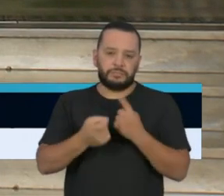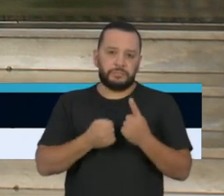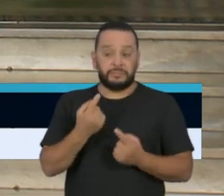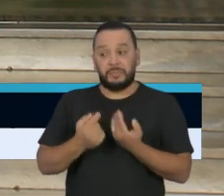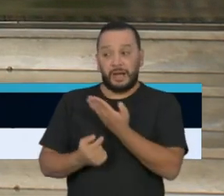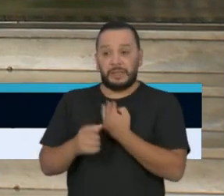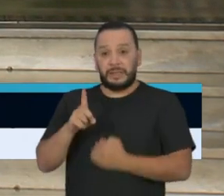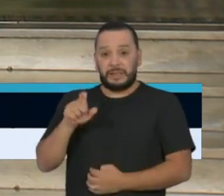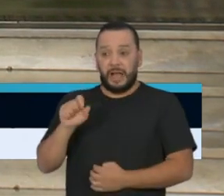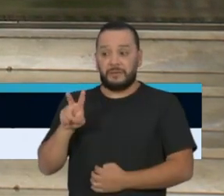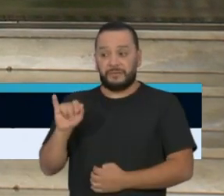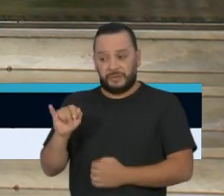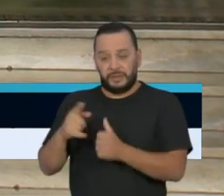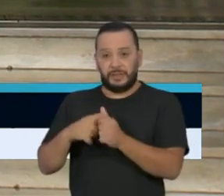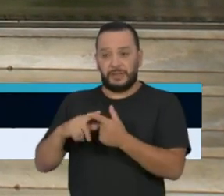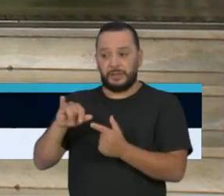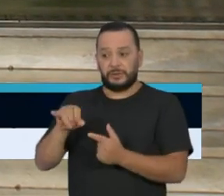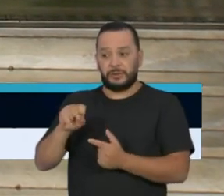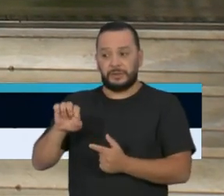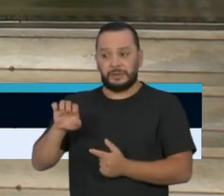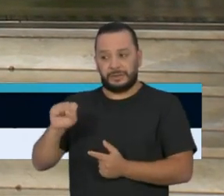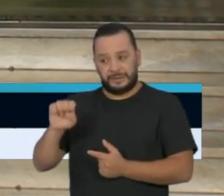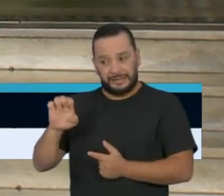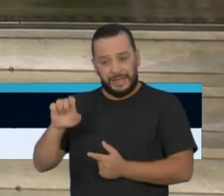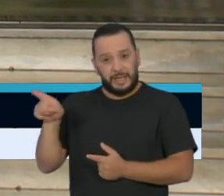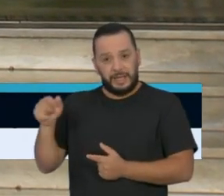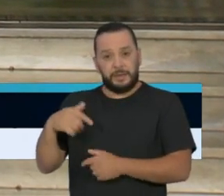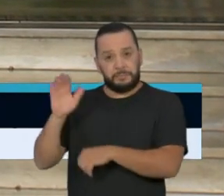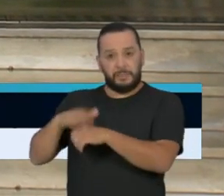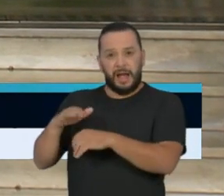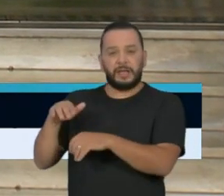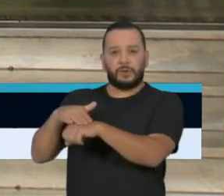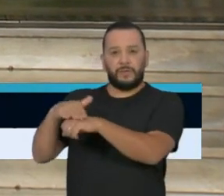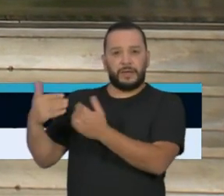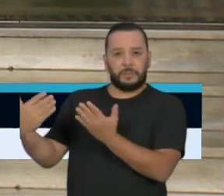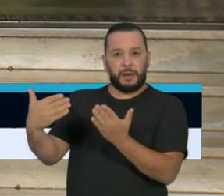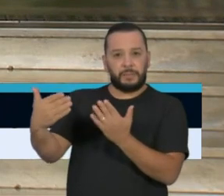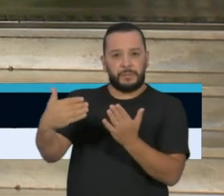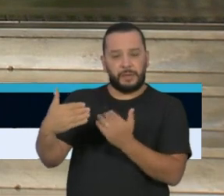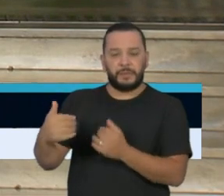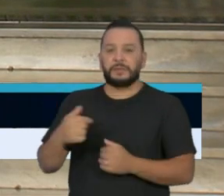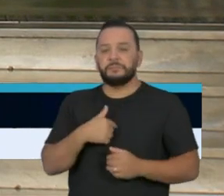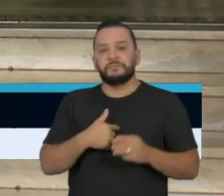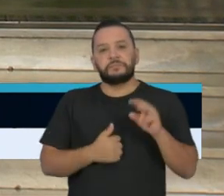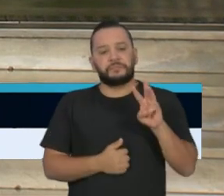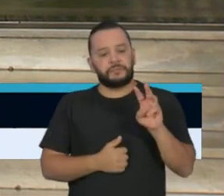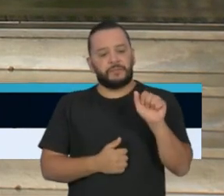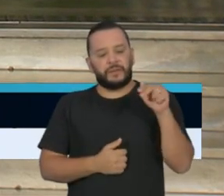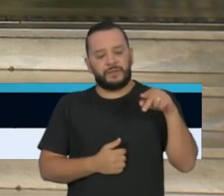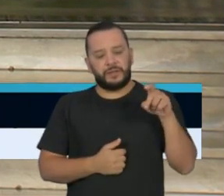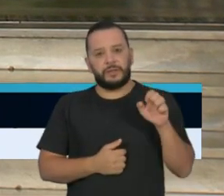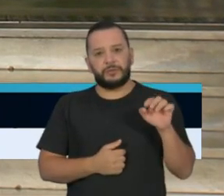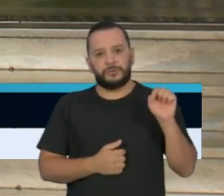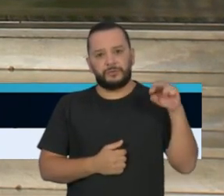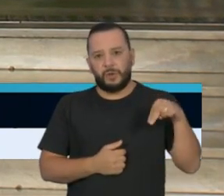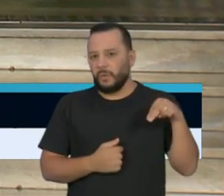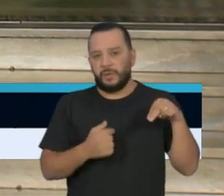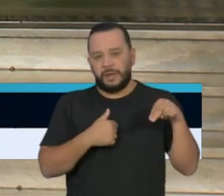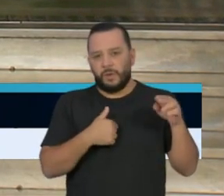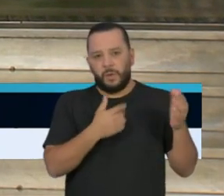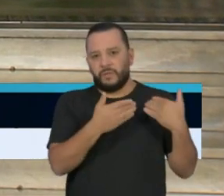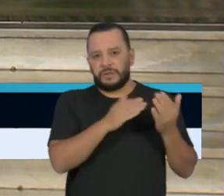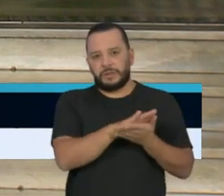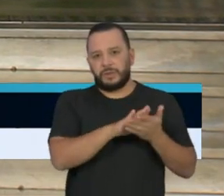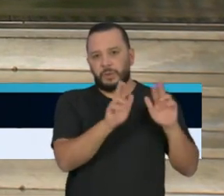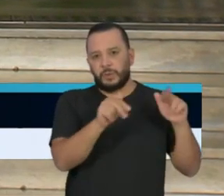Uip e o doutor Luiz Henrique Guerman. Nunca falei com o doutor Wanderson, mas me tornei admirador dele ao assistir